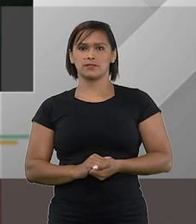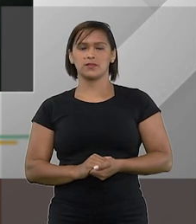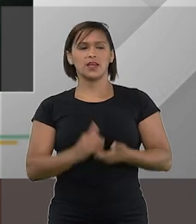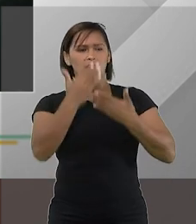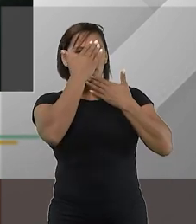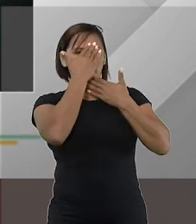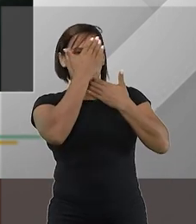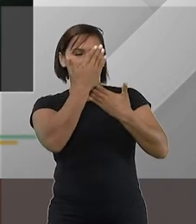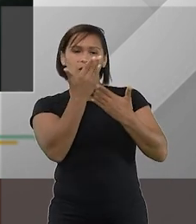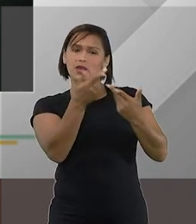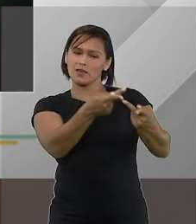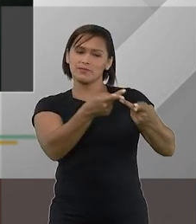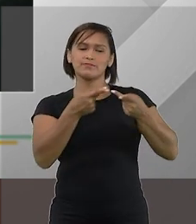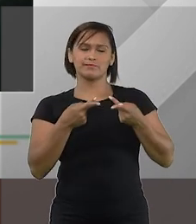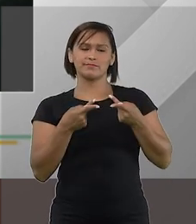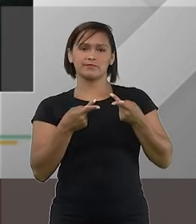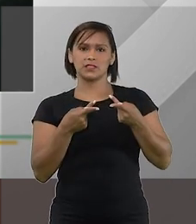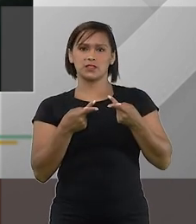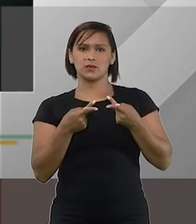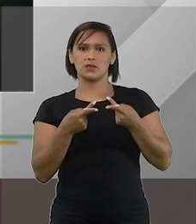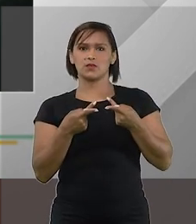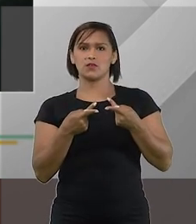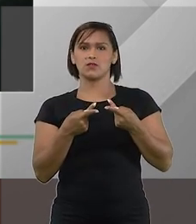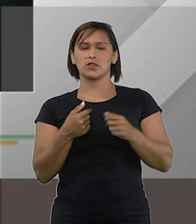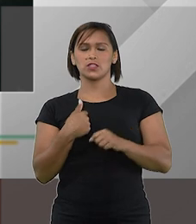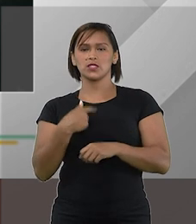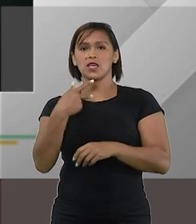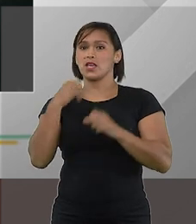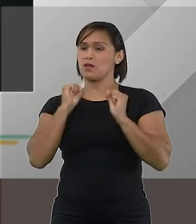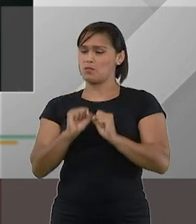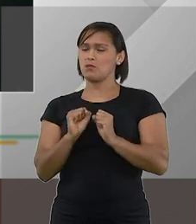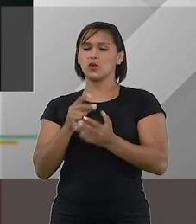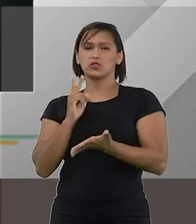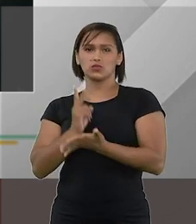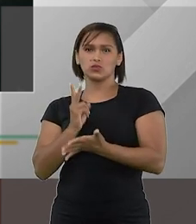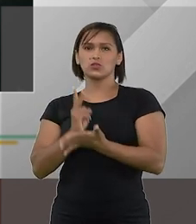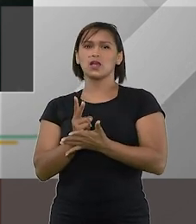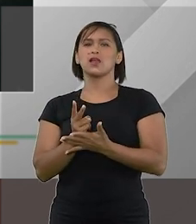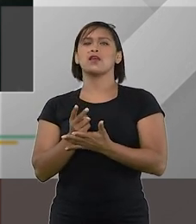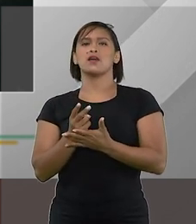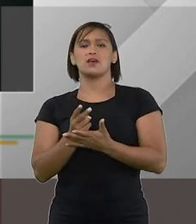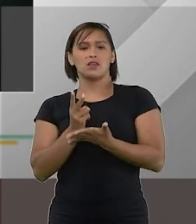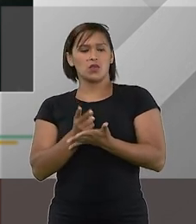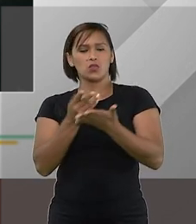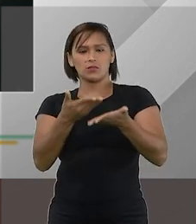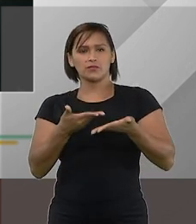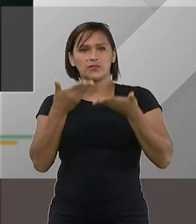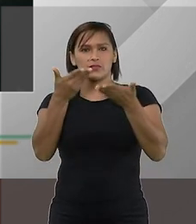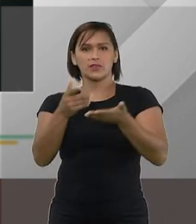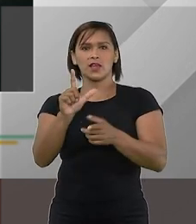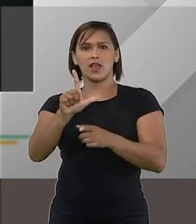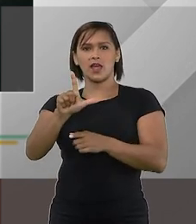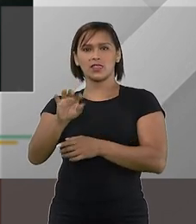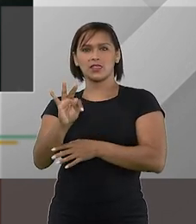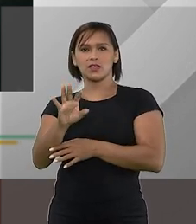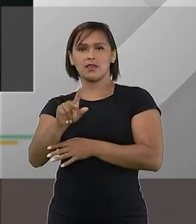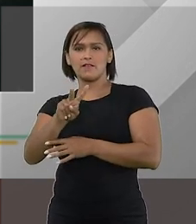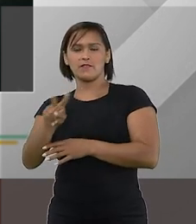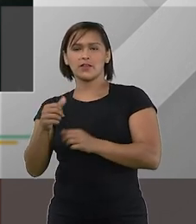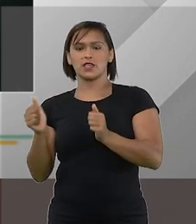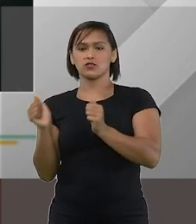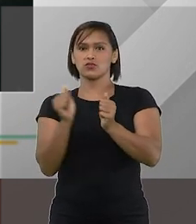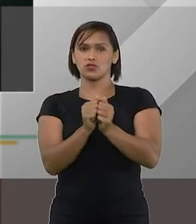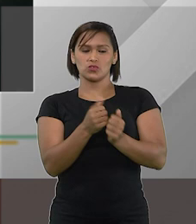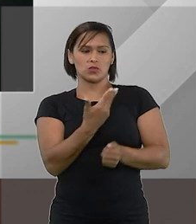sou eu que agradeço a gentileza do convite e conto sempre comigo a TV do STJ estou sempre à disposição dela e falar